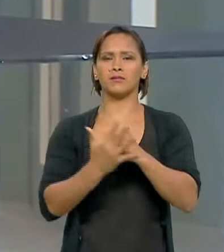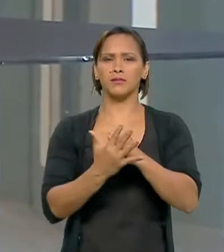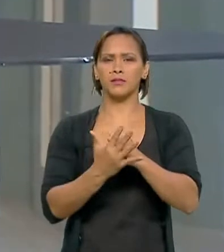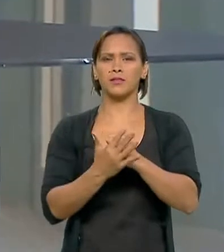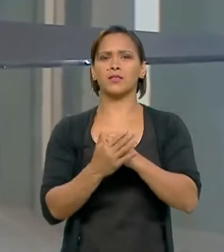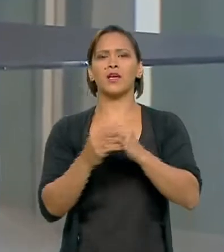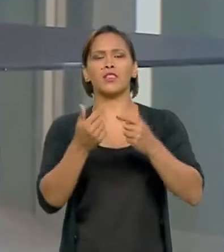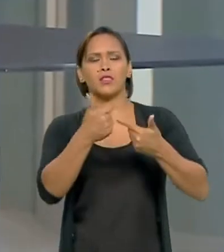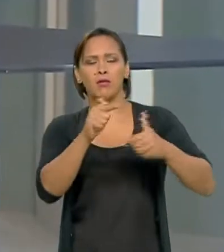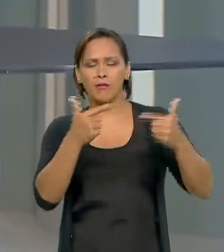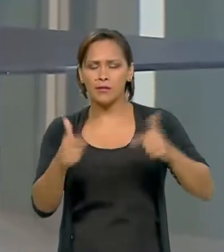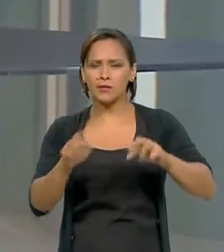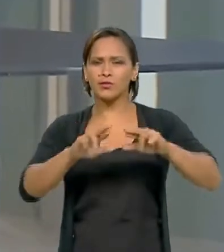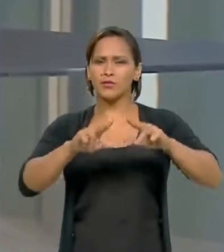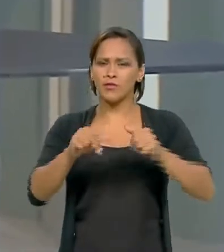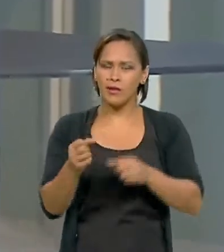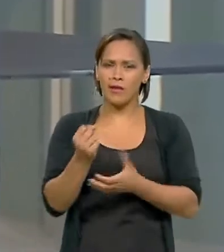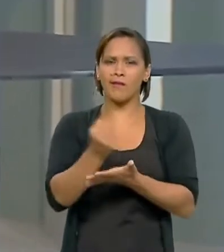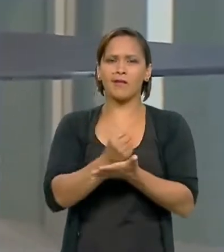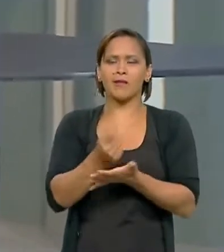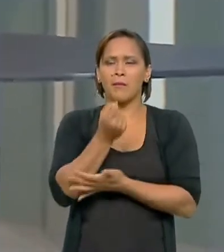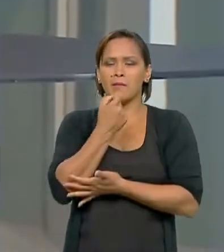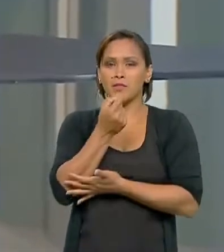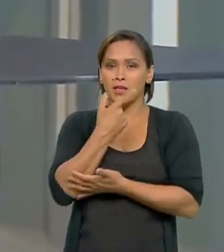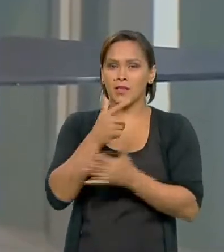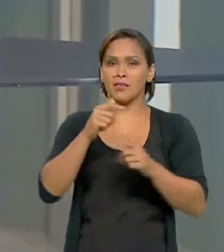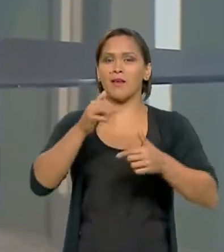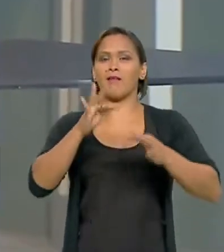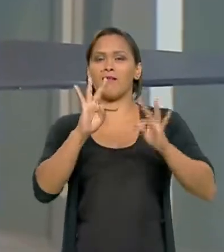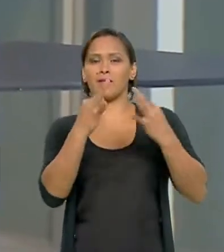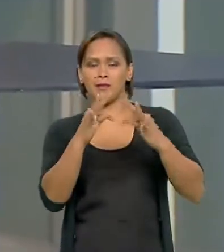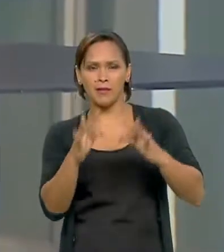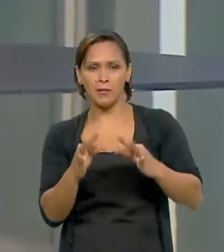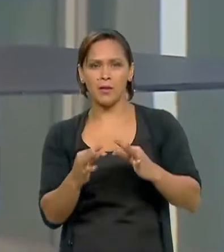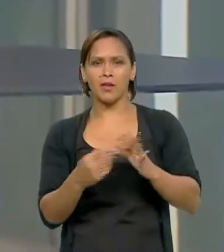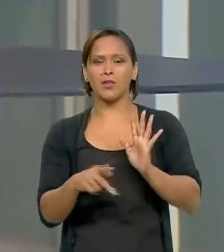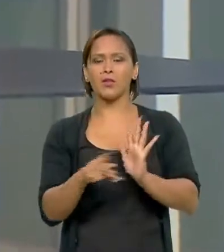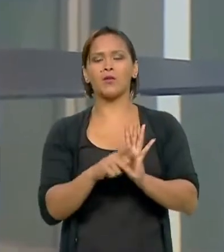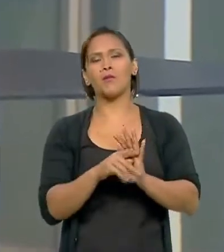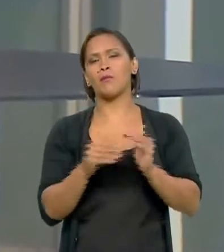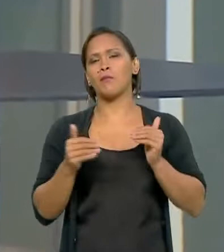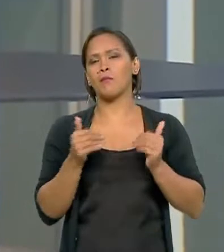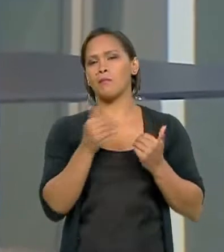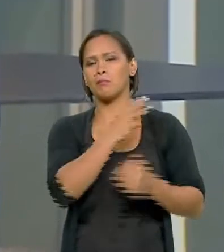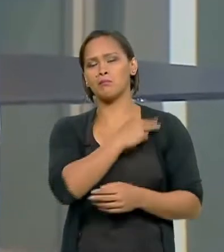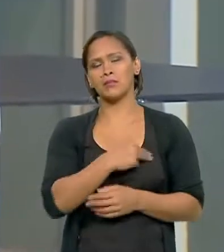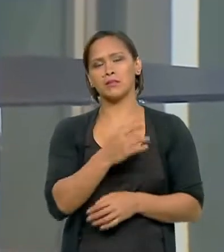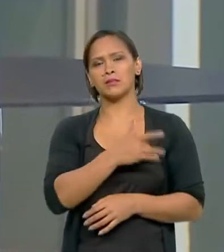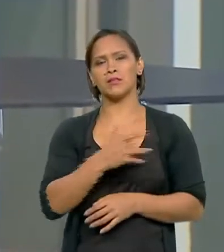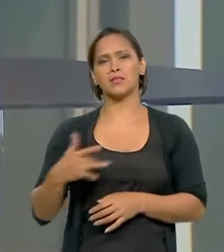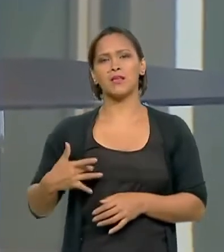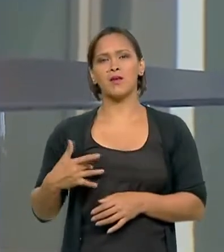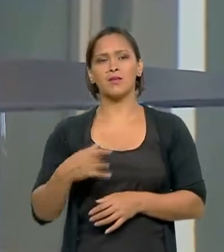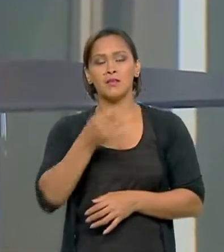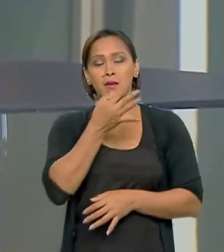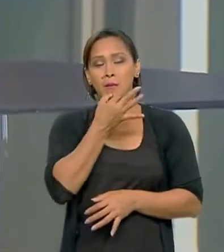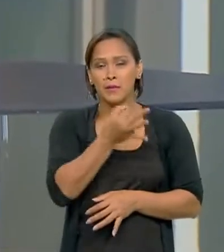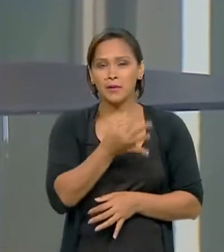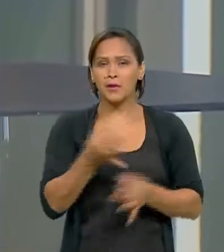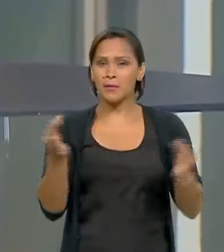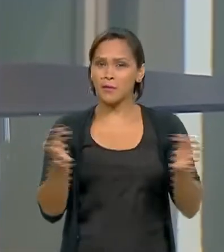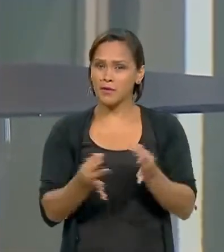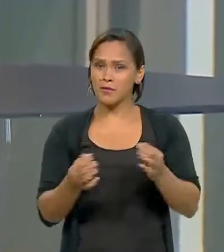Às causas, à medicação, ao tratamento. E o próprio ministro da Saúde já colocou uma coisa que eu acho perfeita. Os